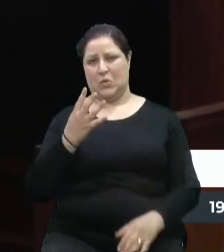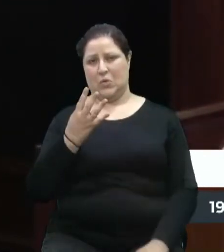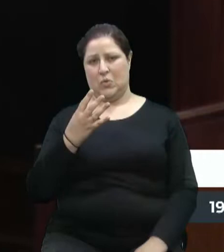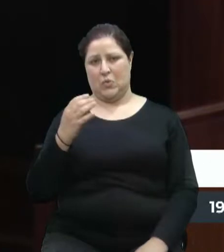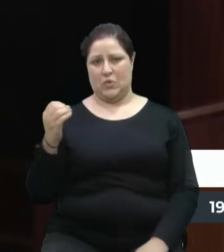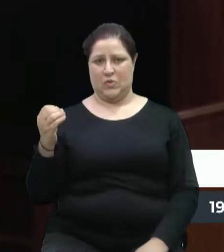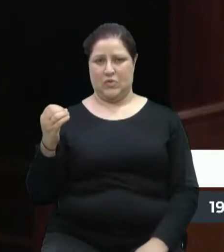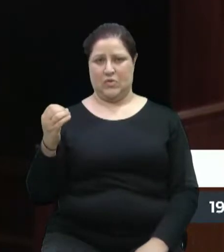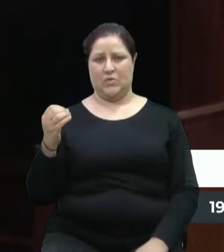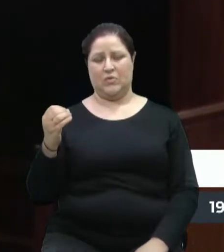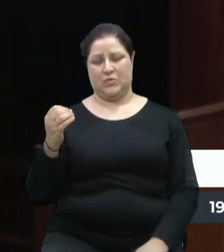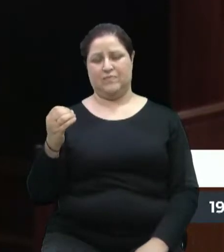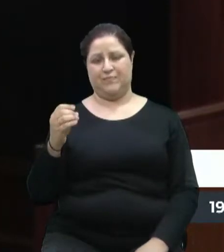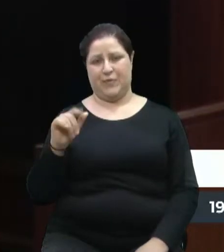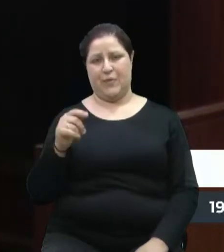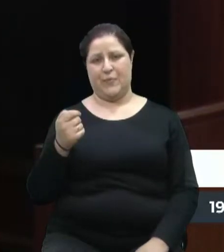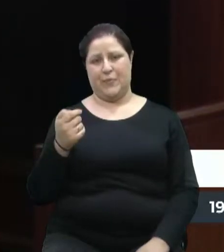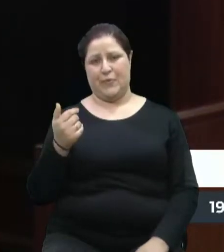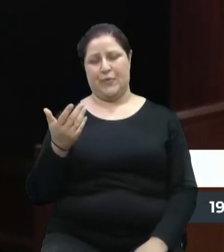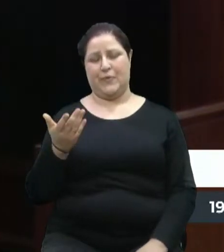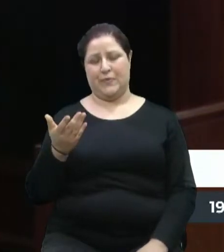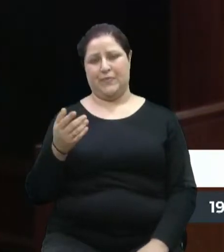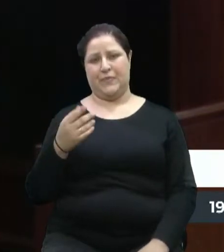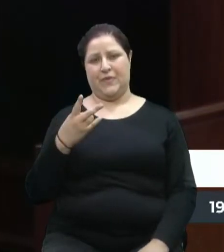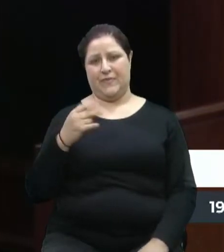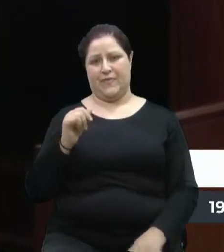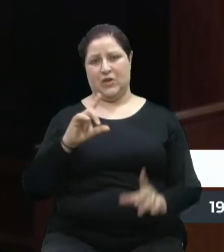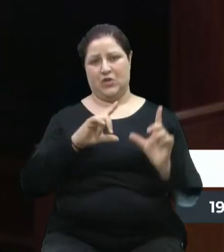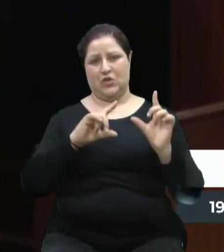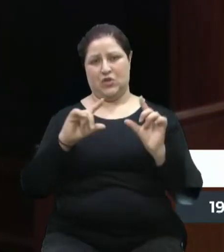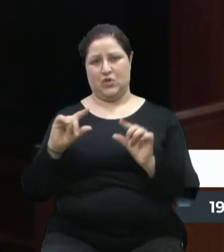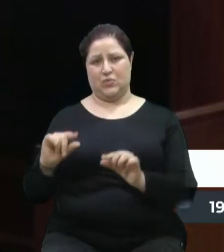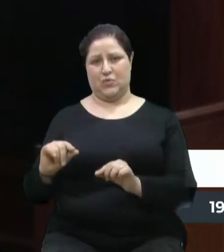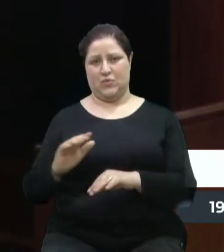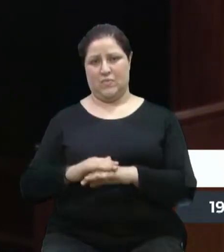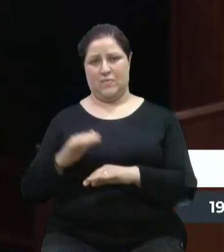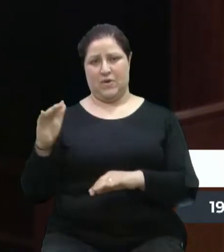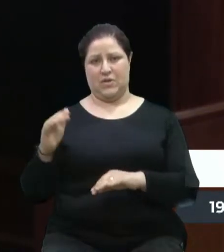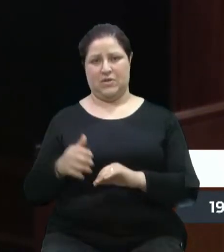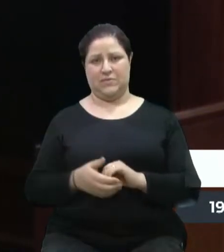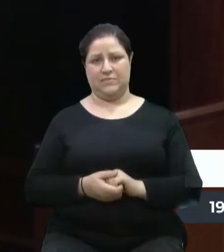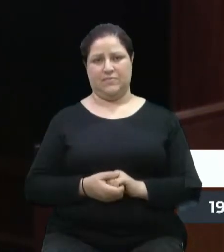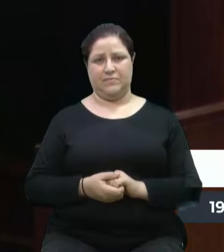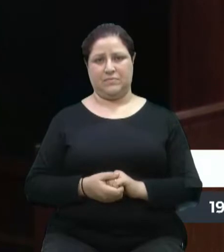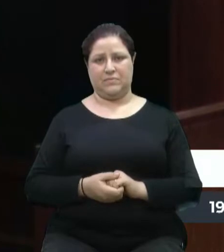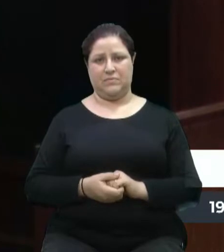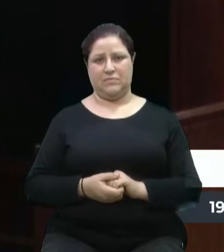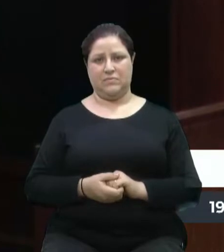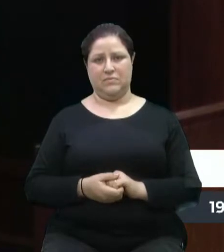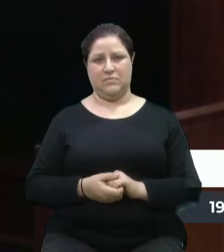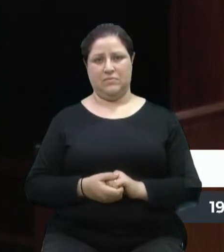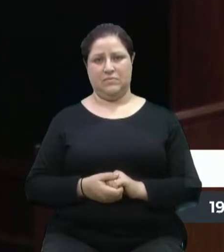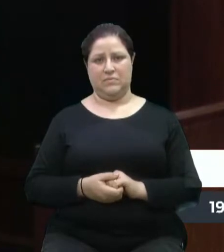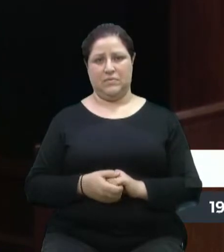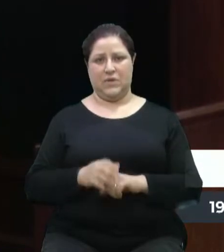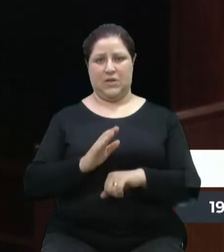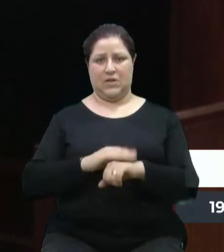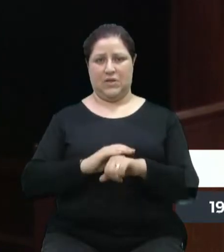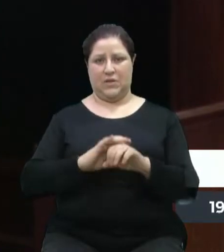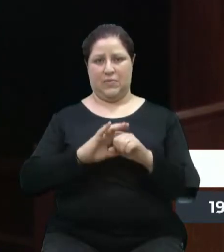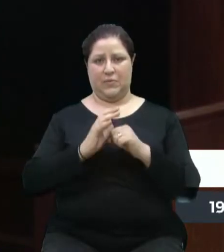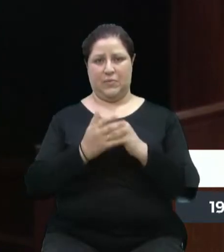pau e corda ali. Chegando a 400, e vai diminuir cada vez mais. Não tivemos, durante toda a pandemia,